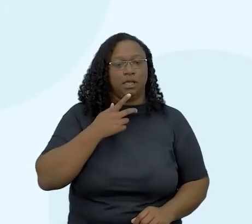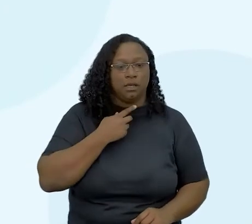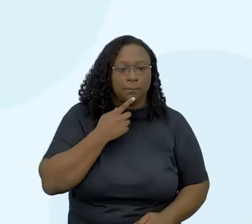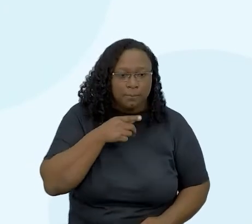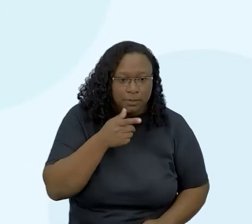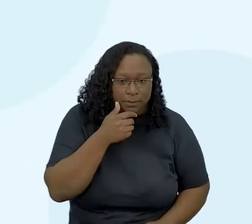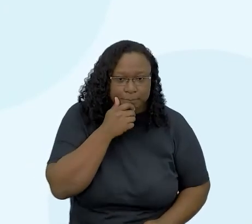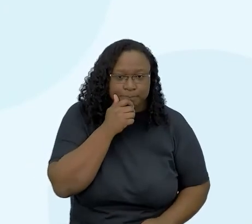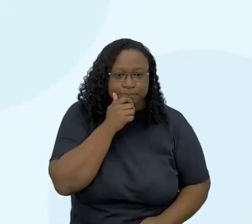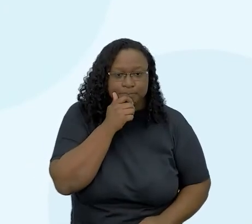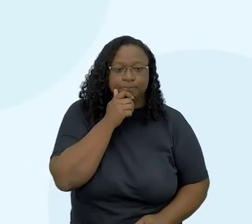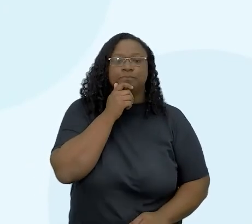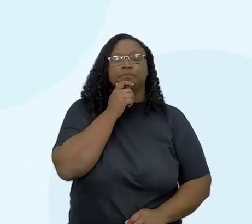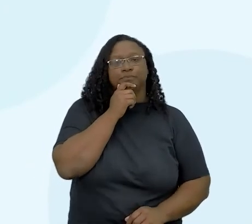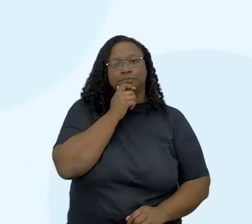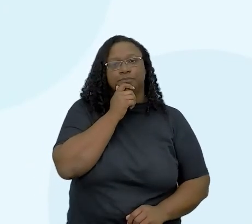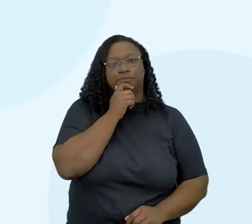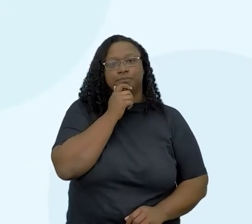O que mais?